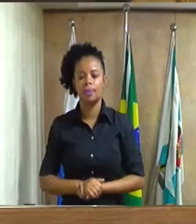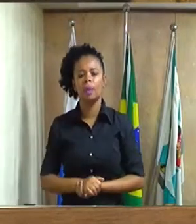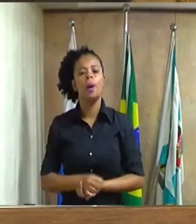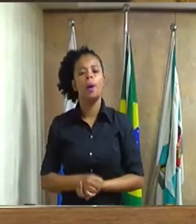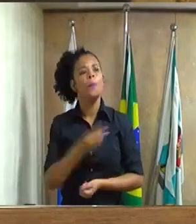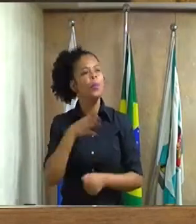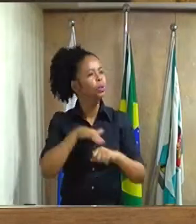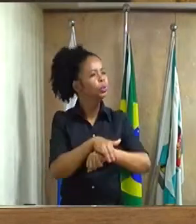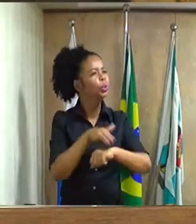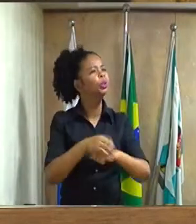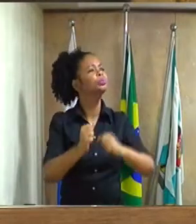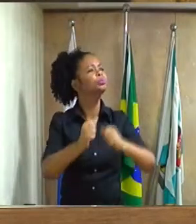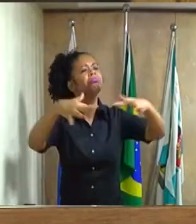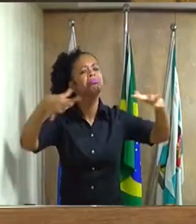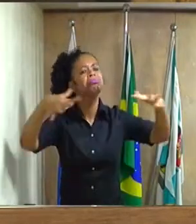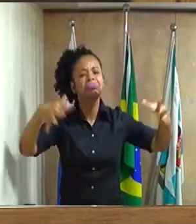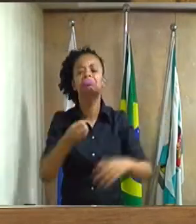galeria,